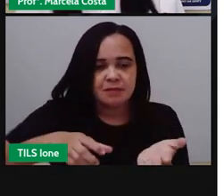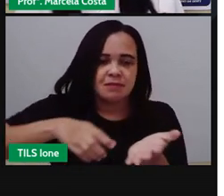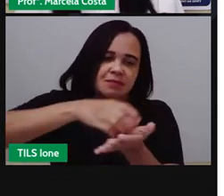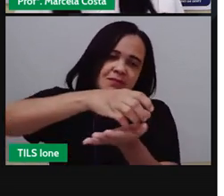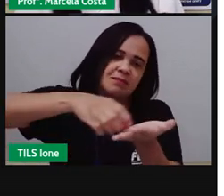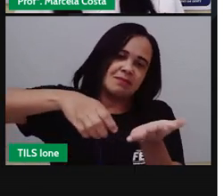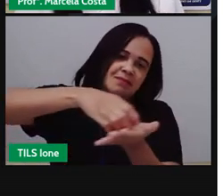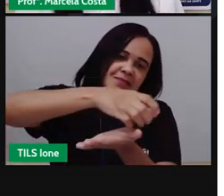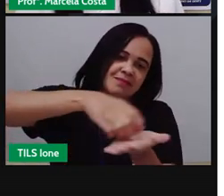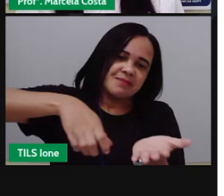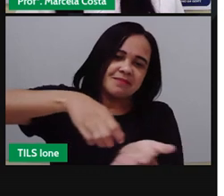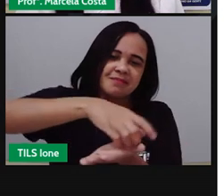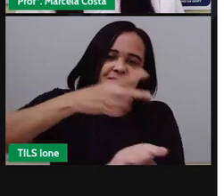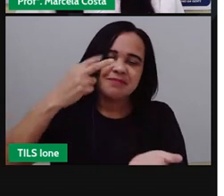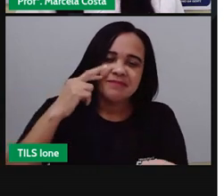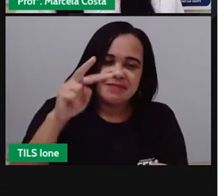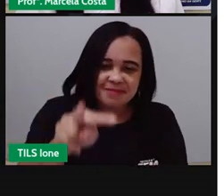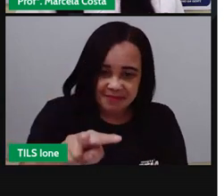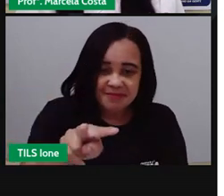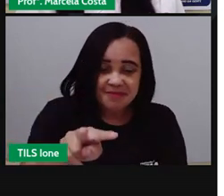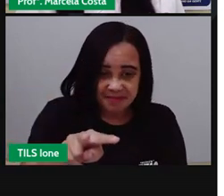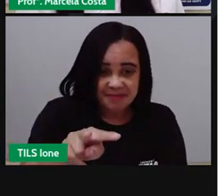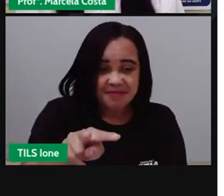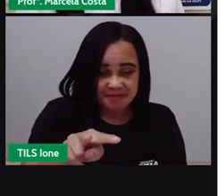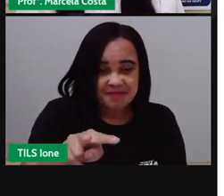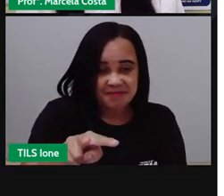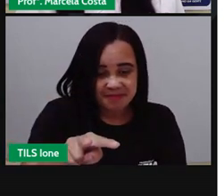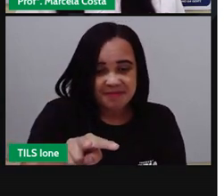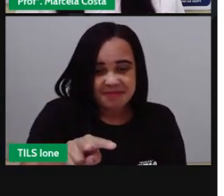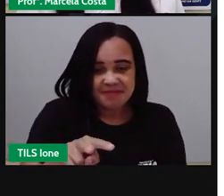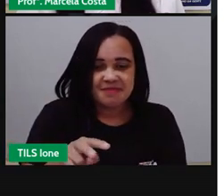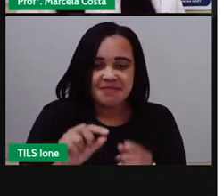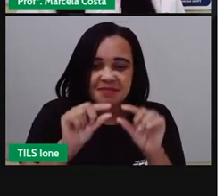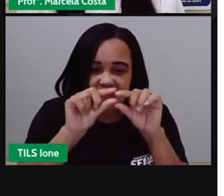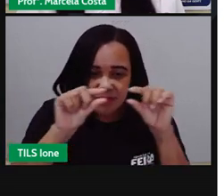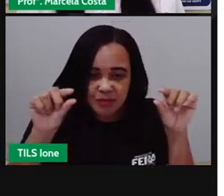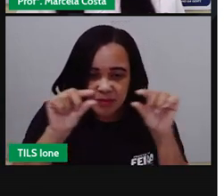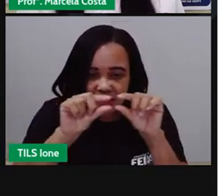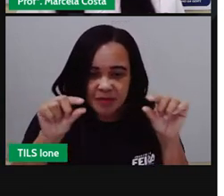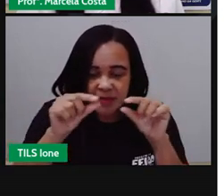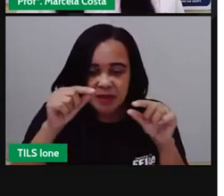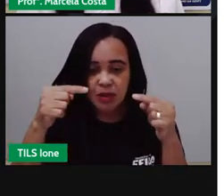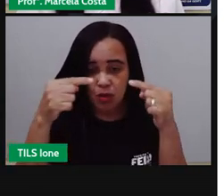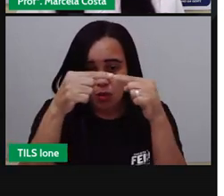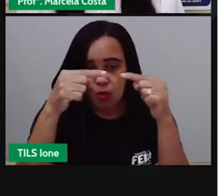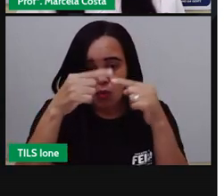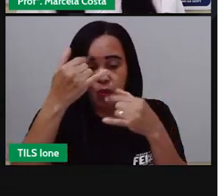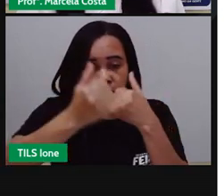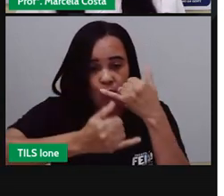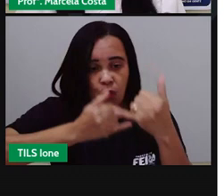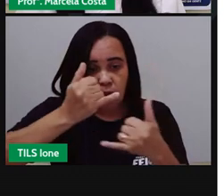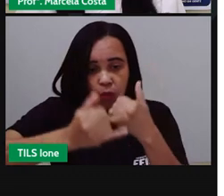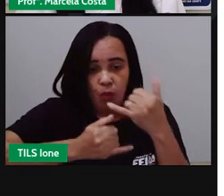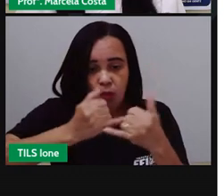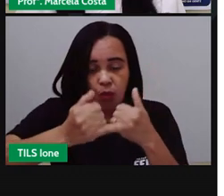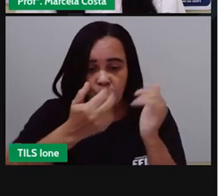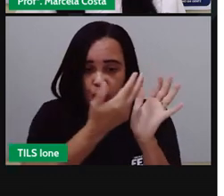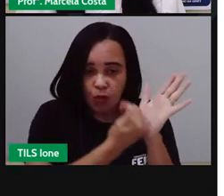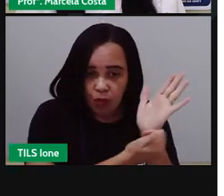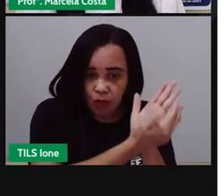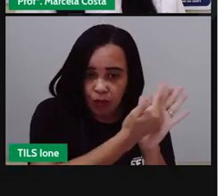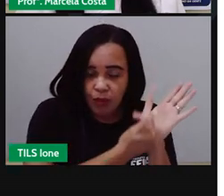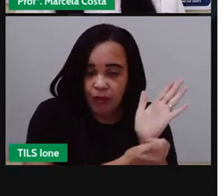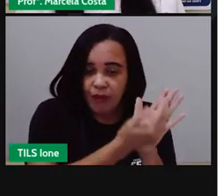você observa aqui a legenda vê aqui o desenho do carro vê